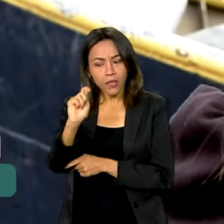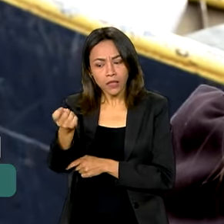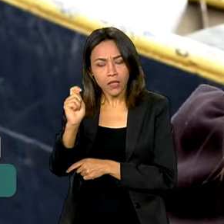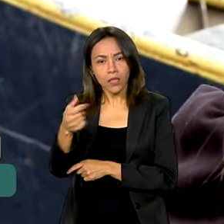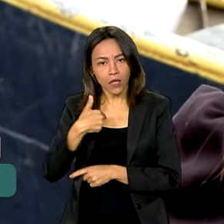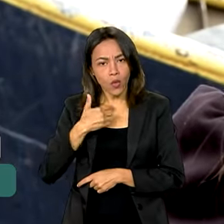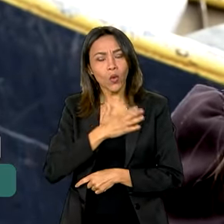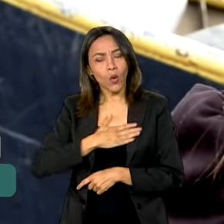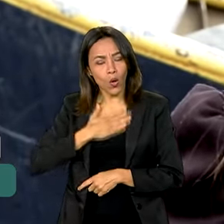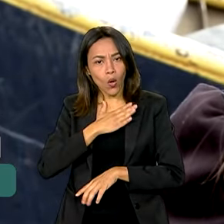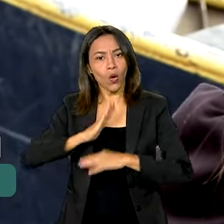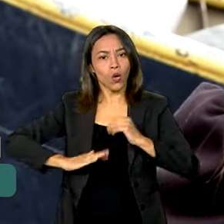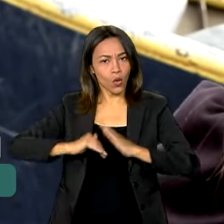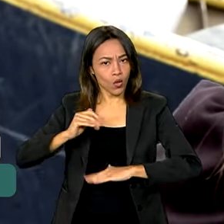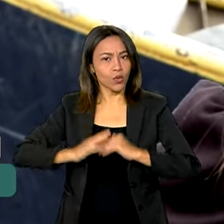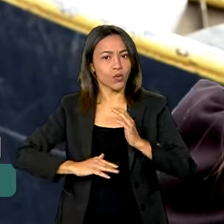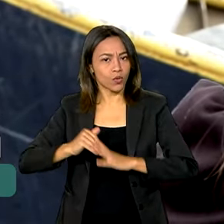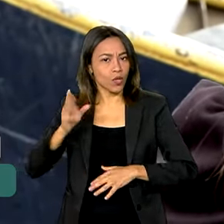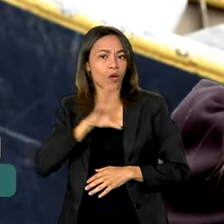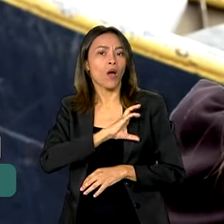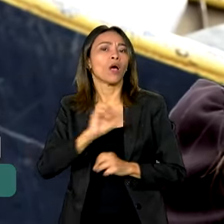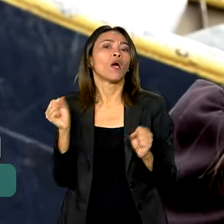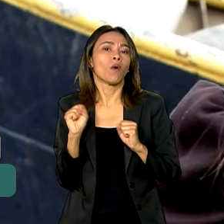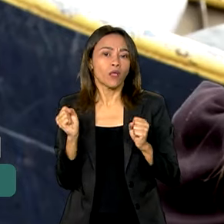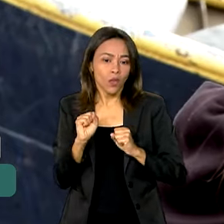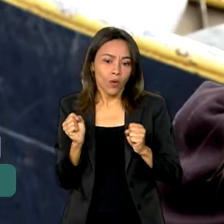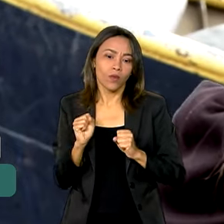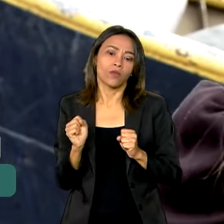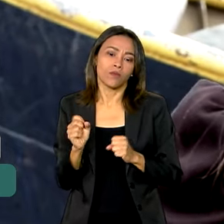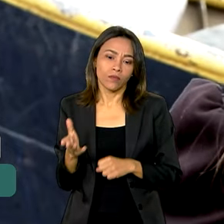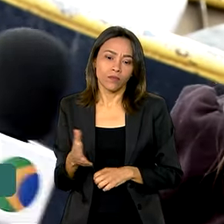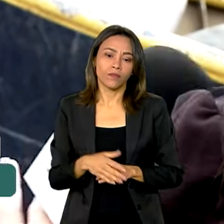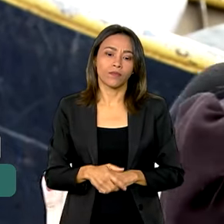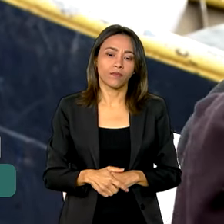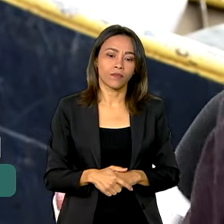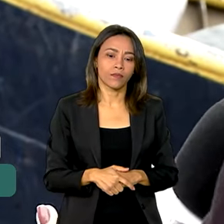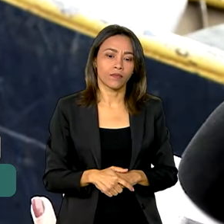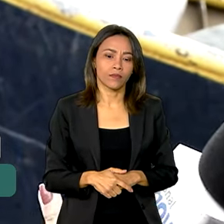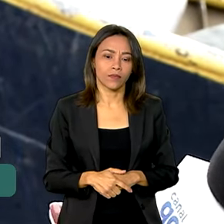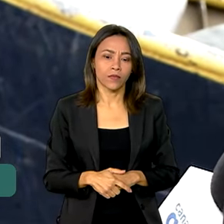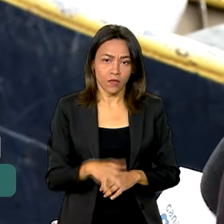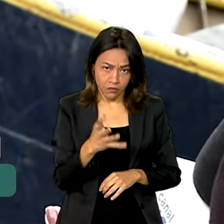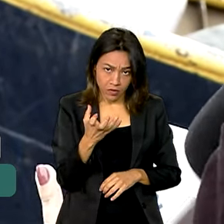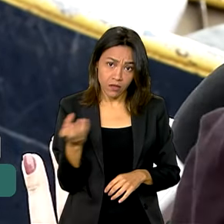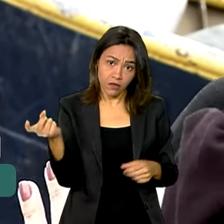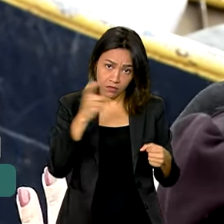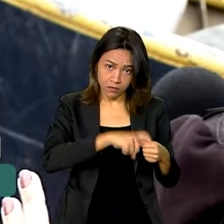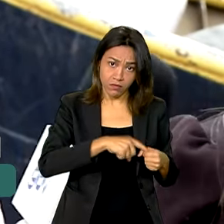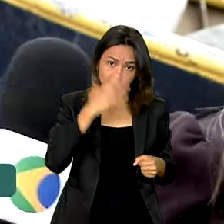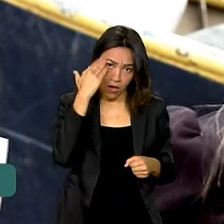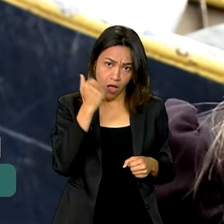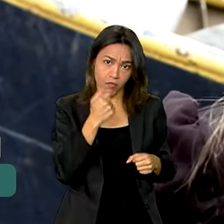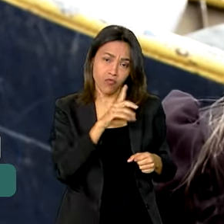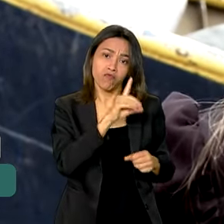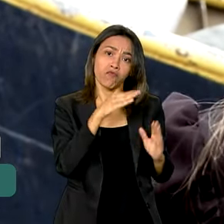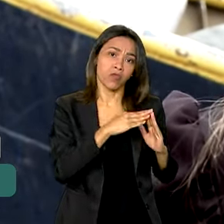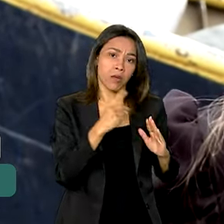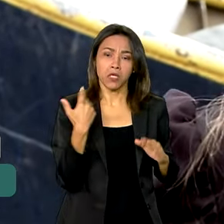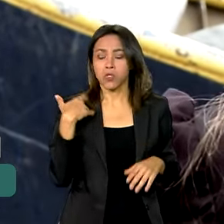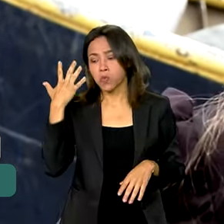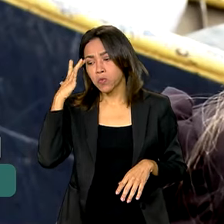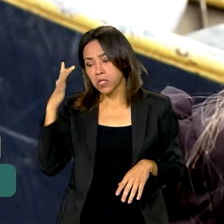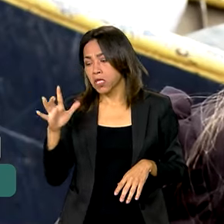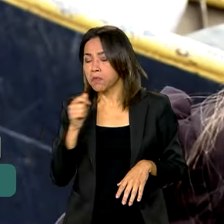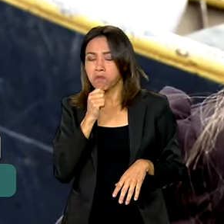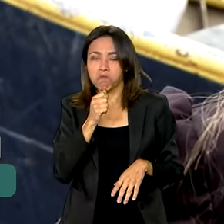gosto da profissão e me honra muito. Eu adoro. Adoro mesmo. Tem previsão para voltar para a sua casa? Como é que está a situação? Não tem nenhuma,